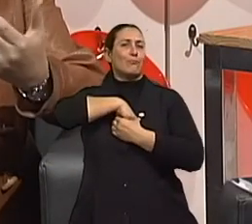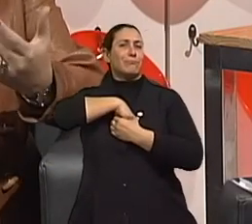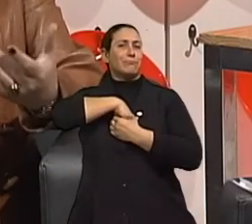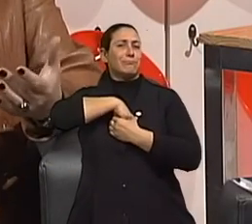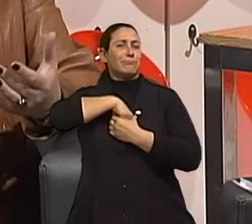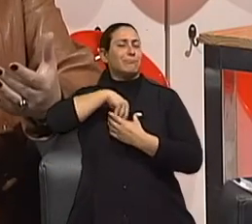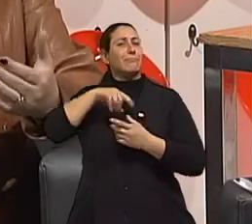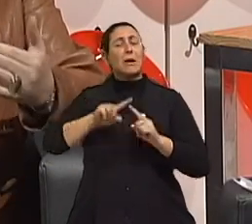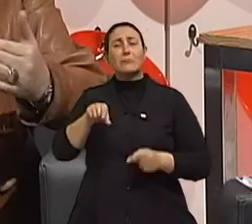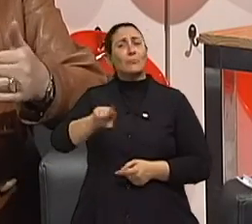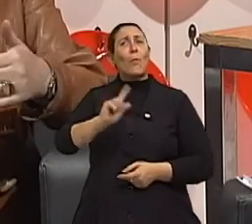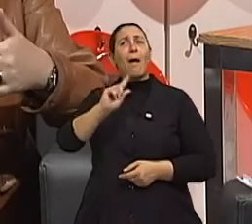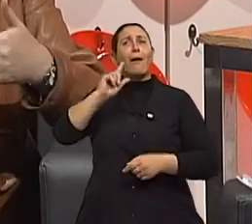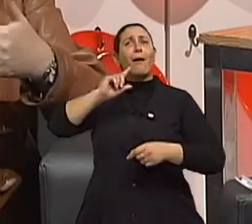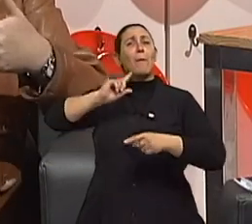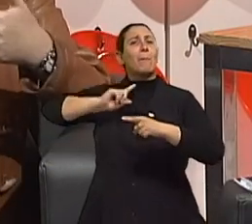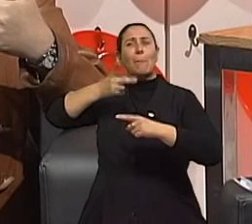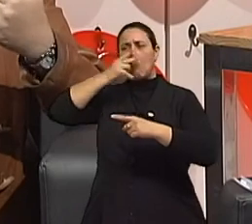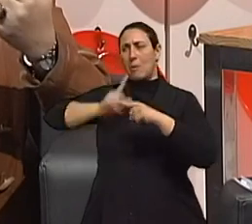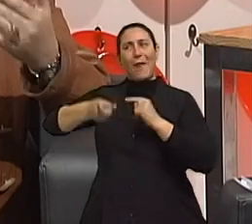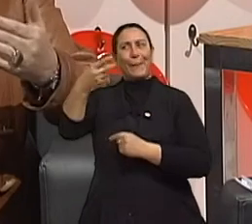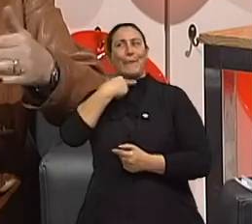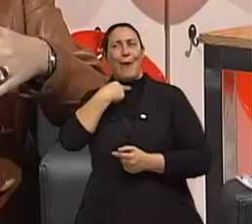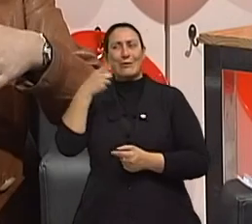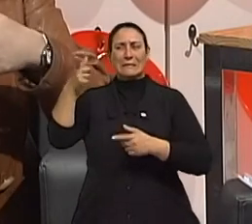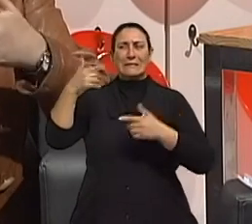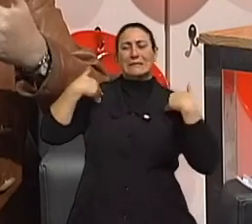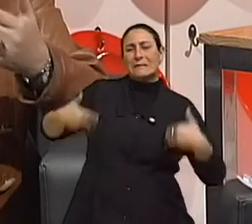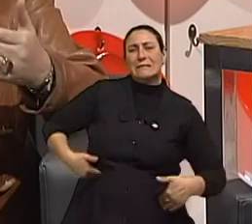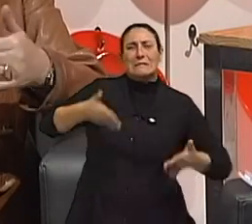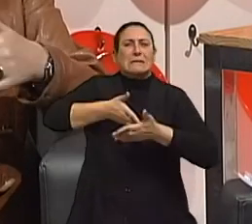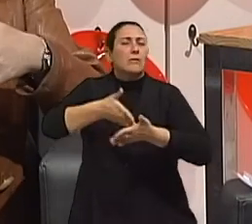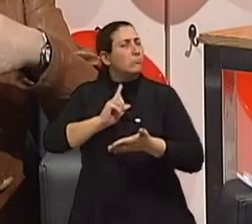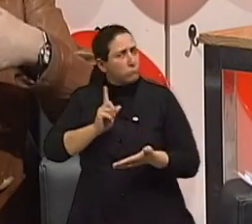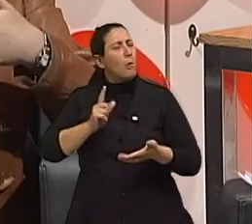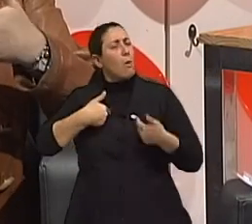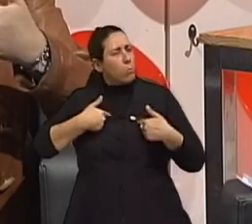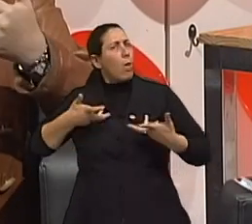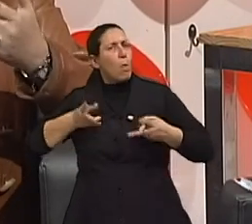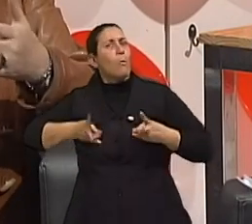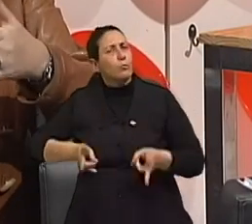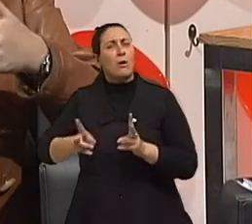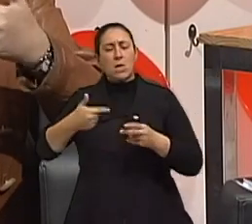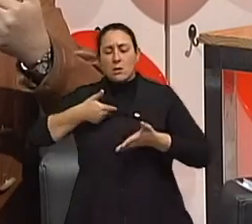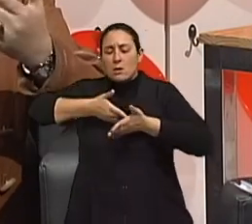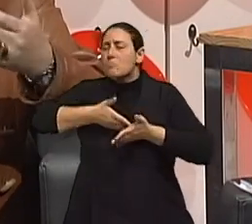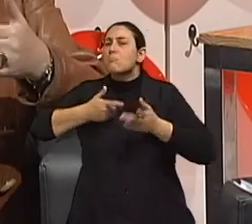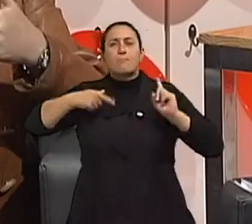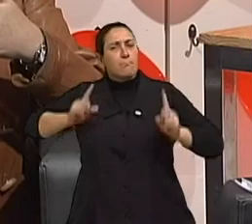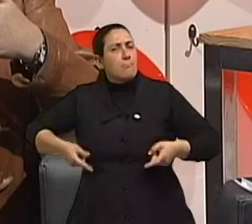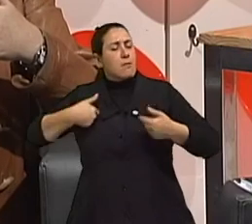impeditivo da pessoa seguir pensando, seguir interagindo, seguir se desafiando,